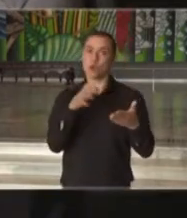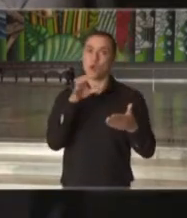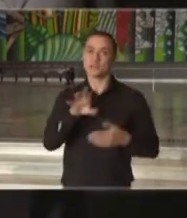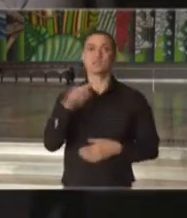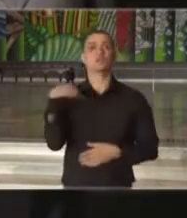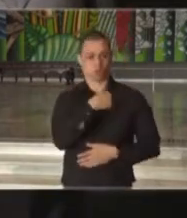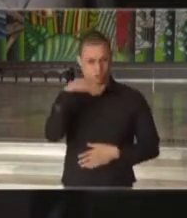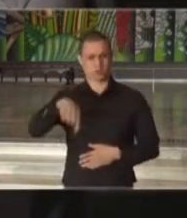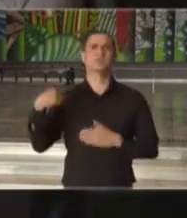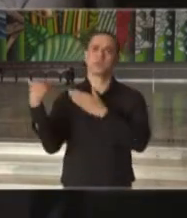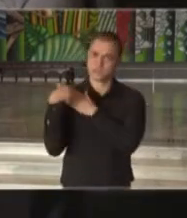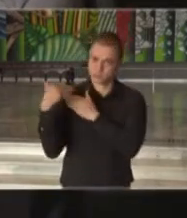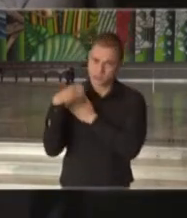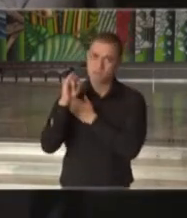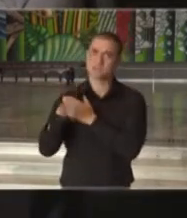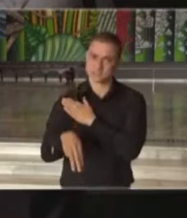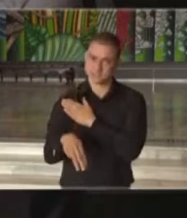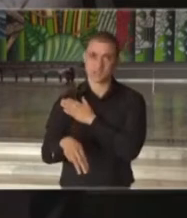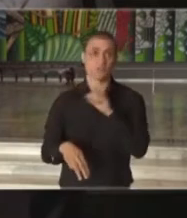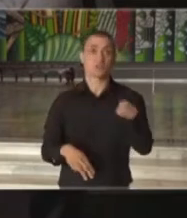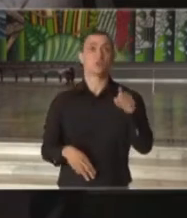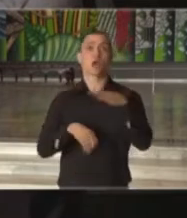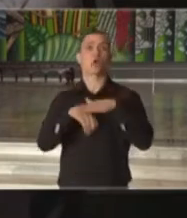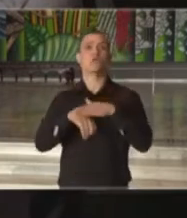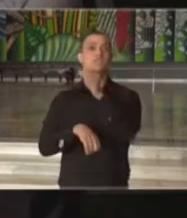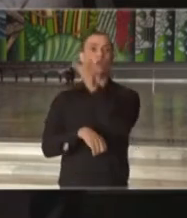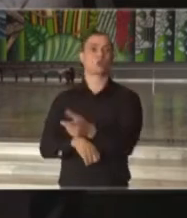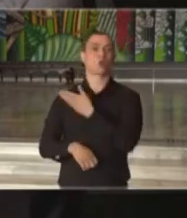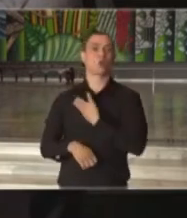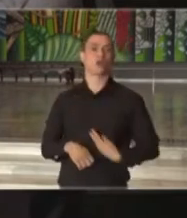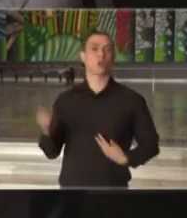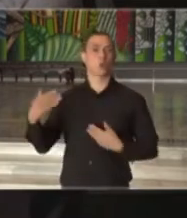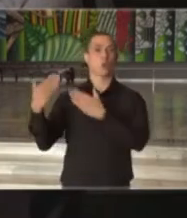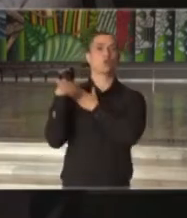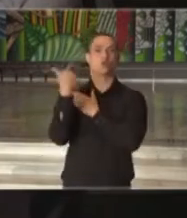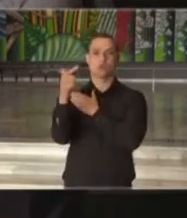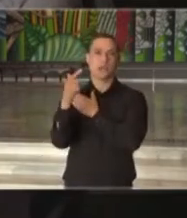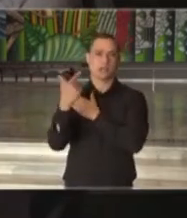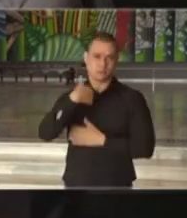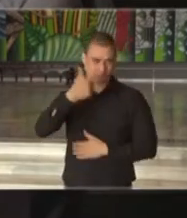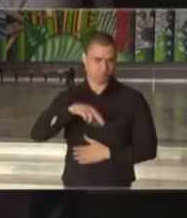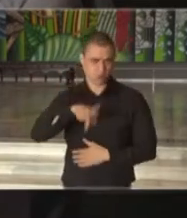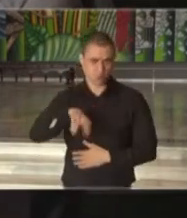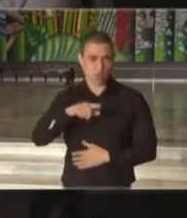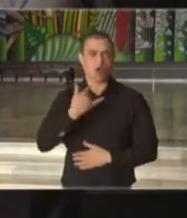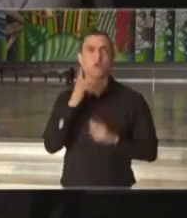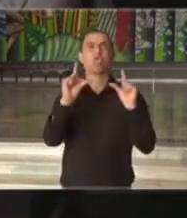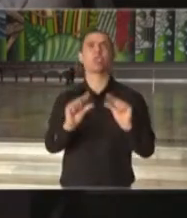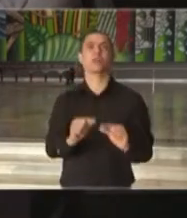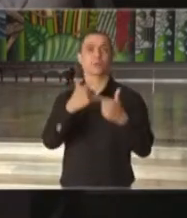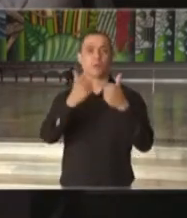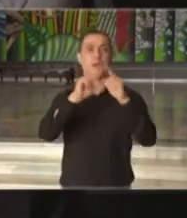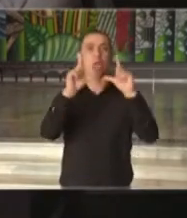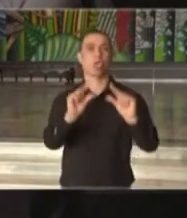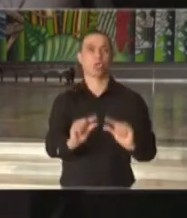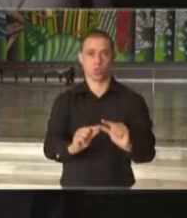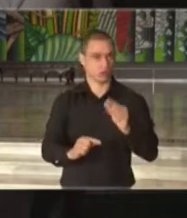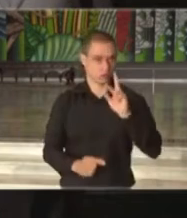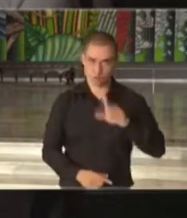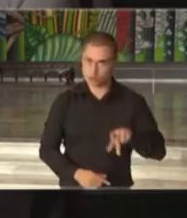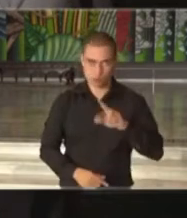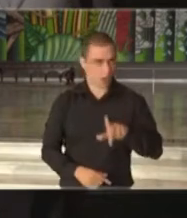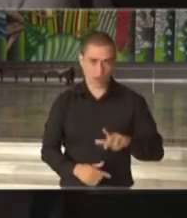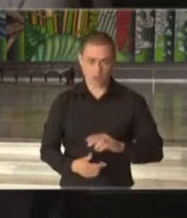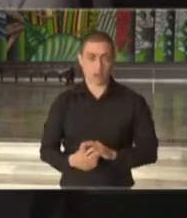somos todos responsáveis. Você não está conversando com um governador que é irresponsável ou que minimiza os efeitos dessa grave